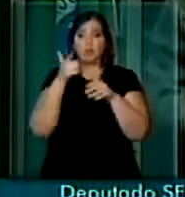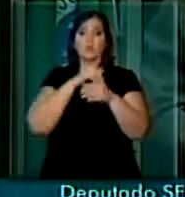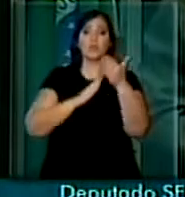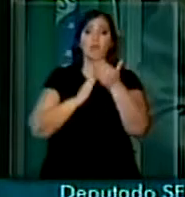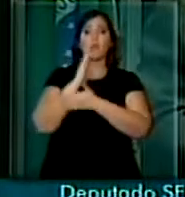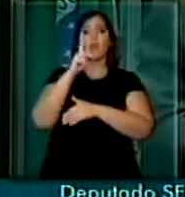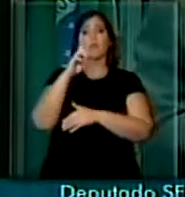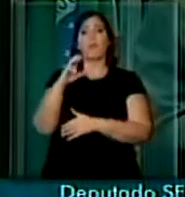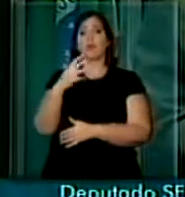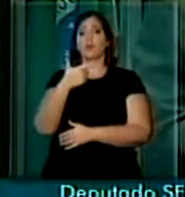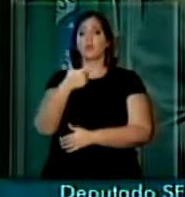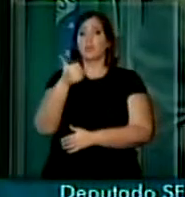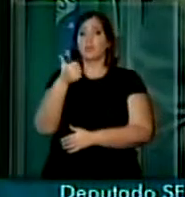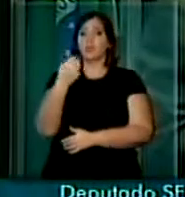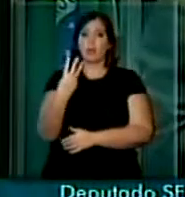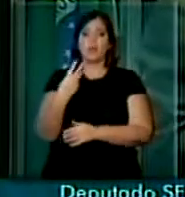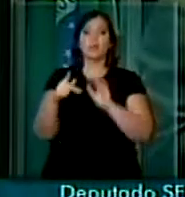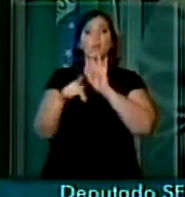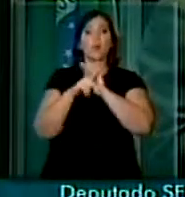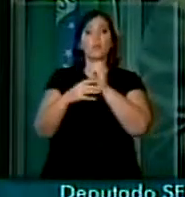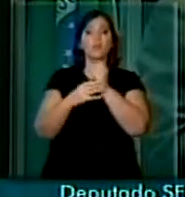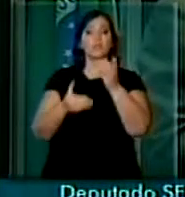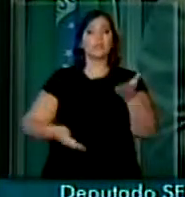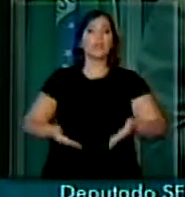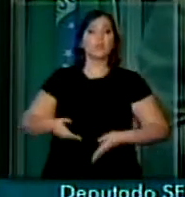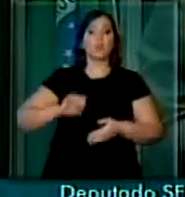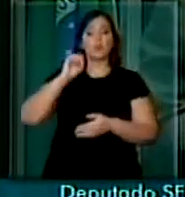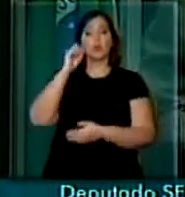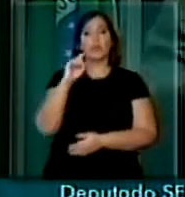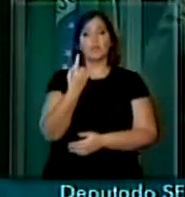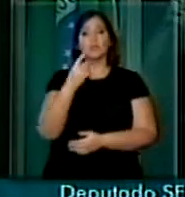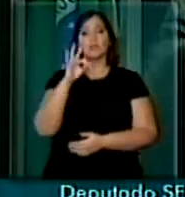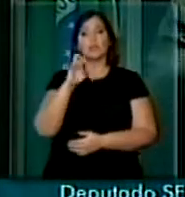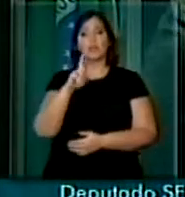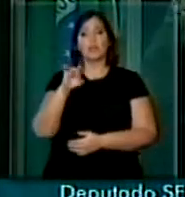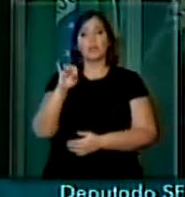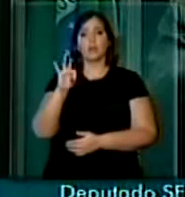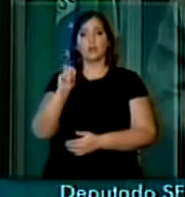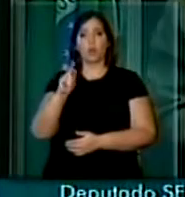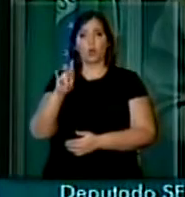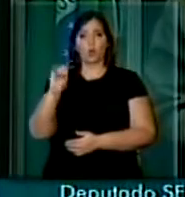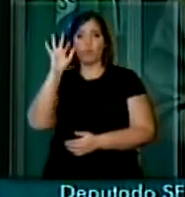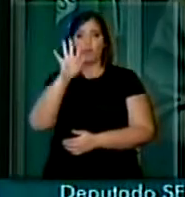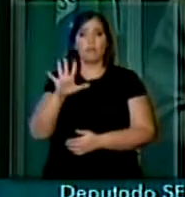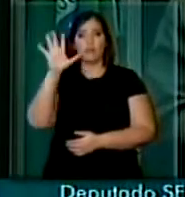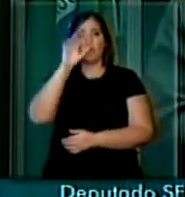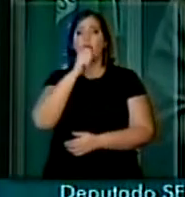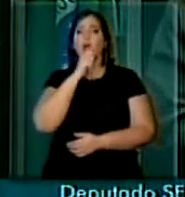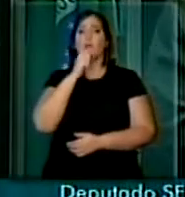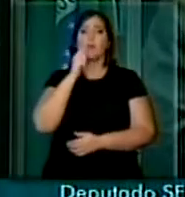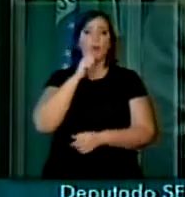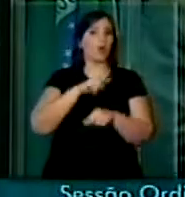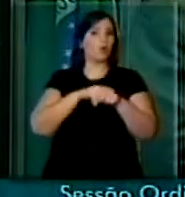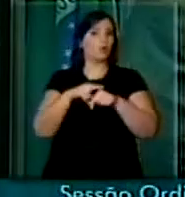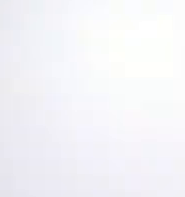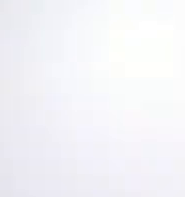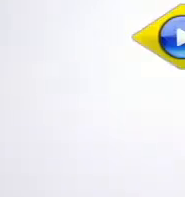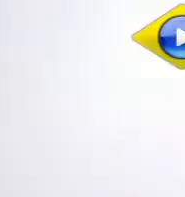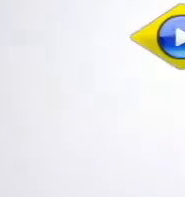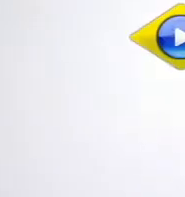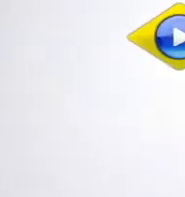213, a PEC dos servidores dos ex-territórios federais do Amapá, de Rondônia e de Roraima. Muito obrigado, presidente.